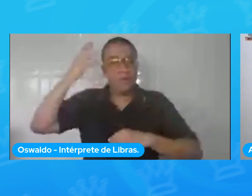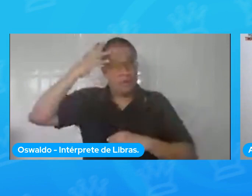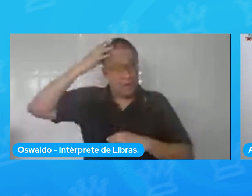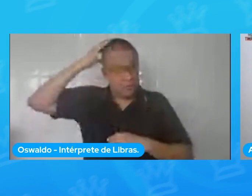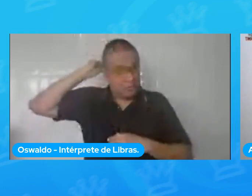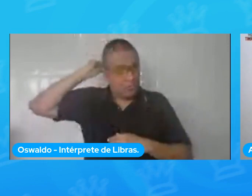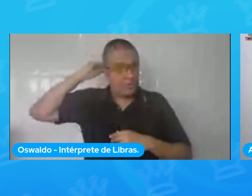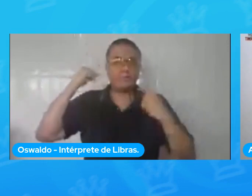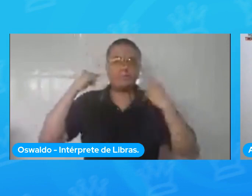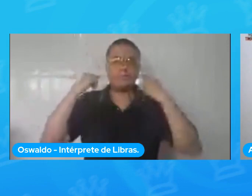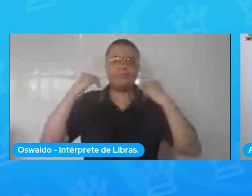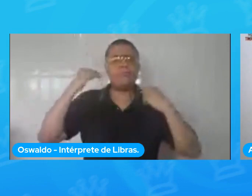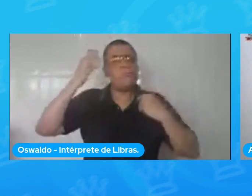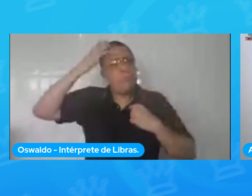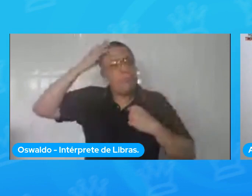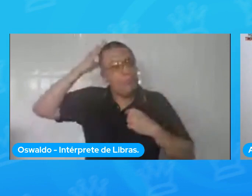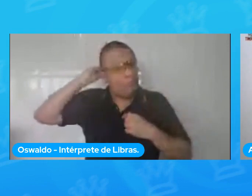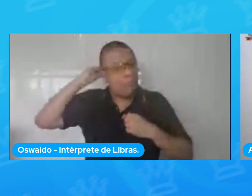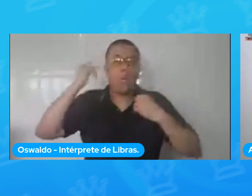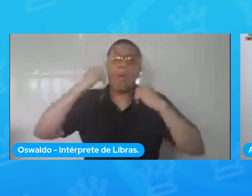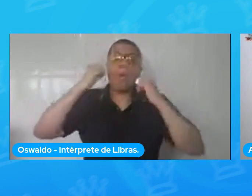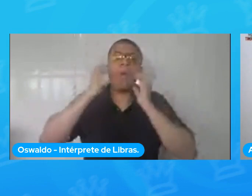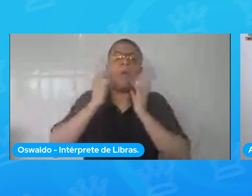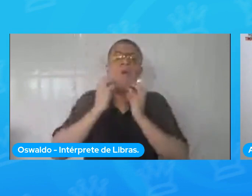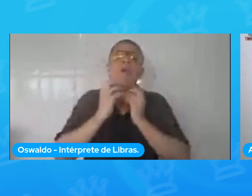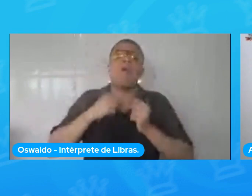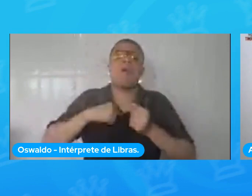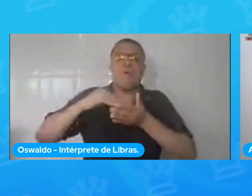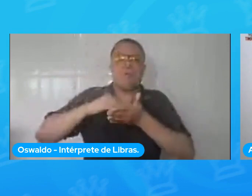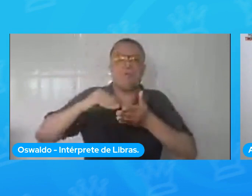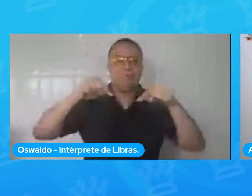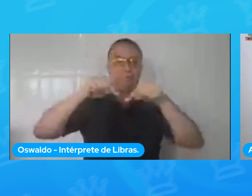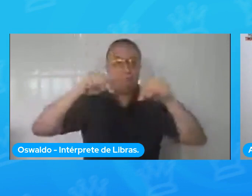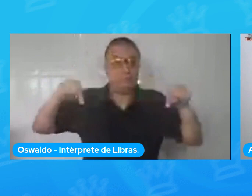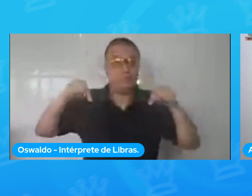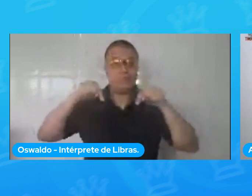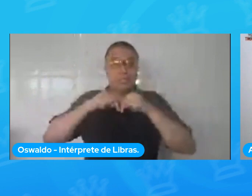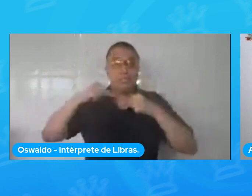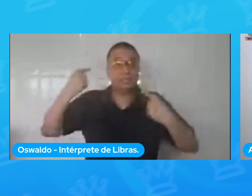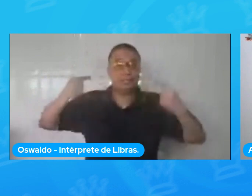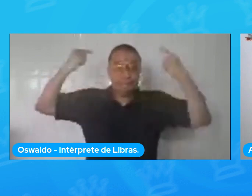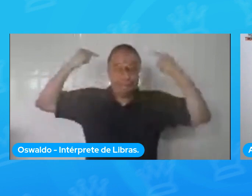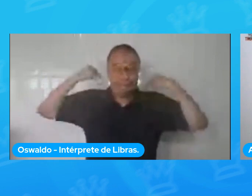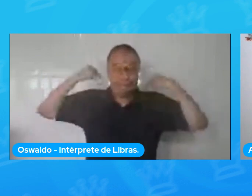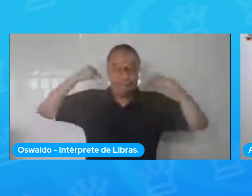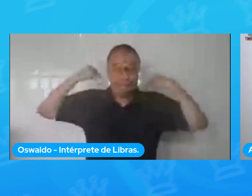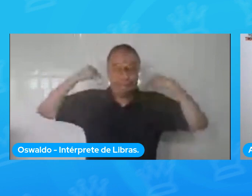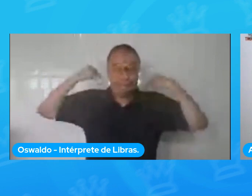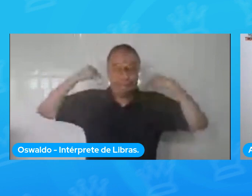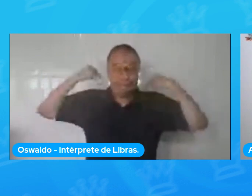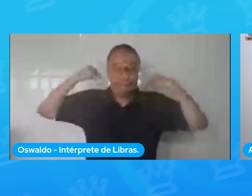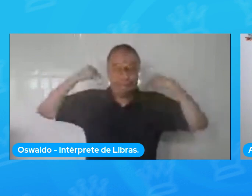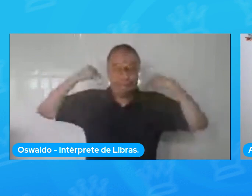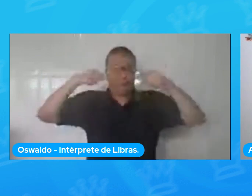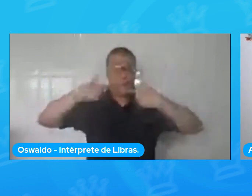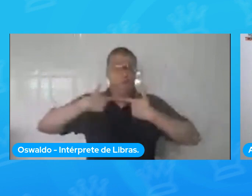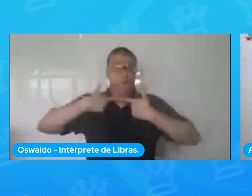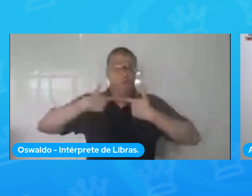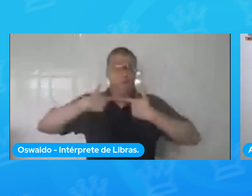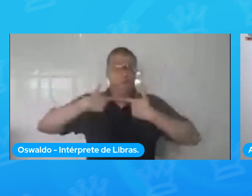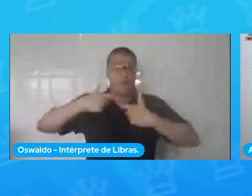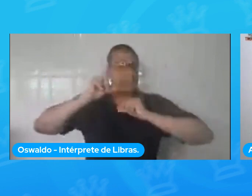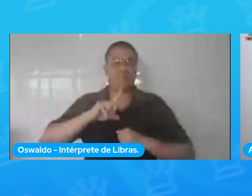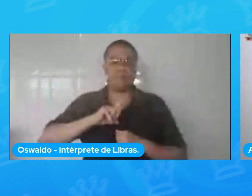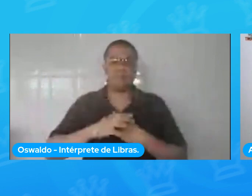eu estou no escritório, atrás tem alguns quadros do Star Wars, e hoje eu vim aqui falar com vocês